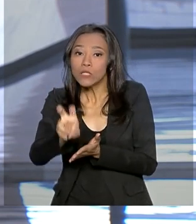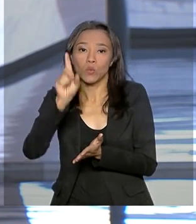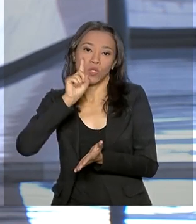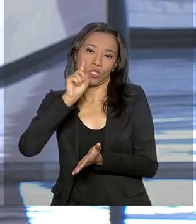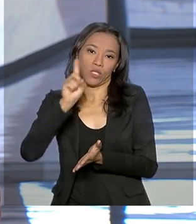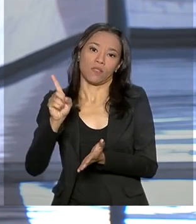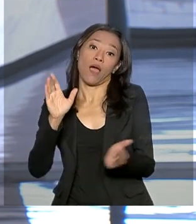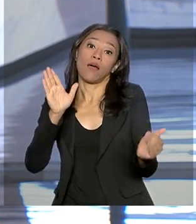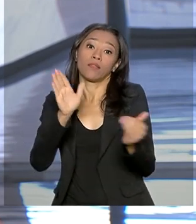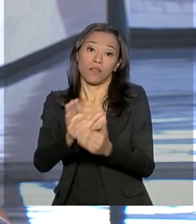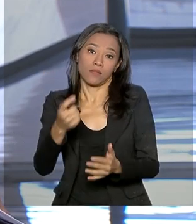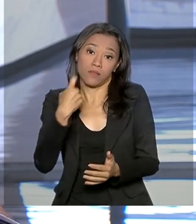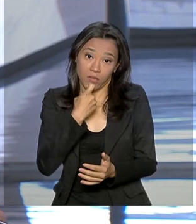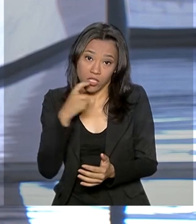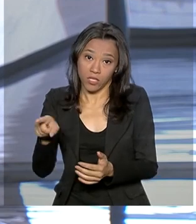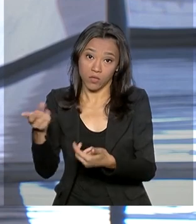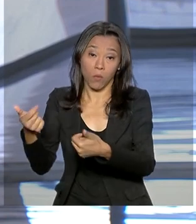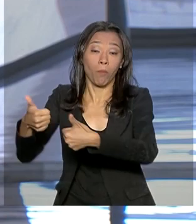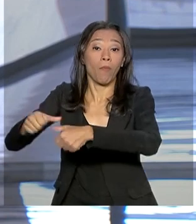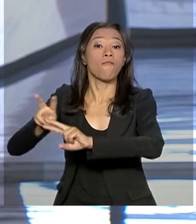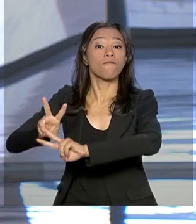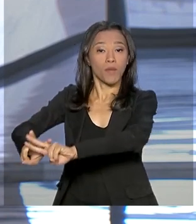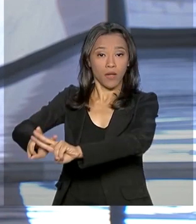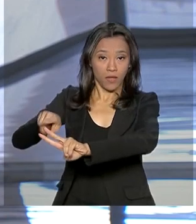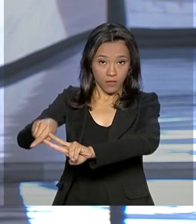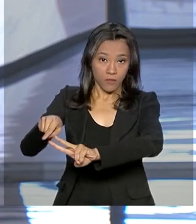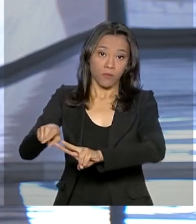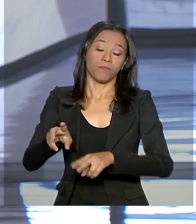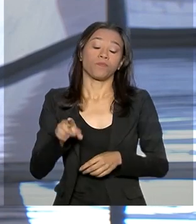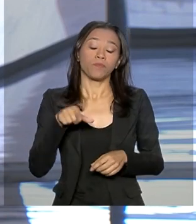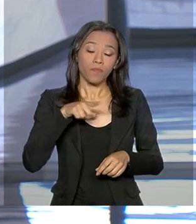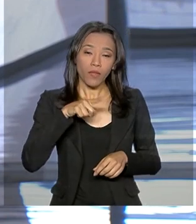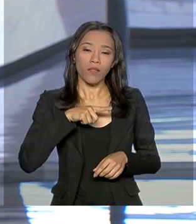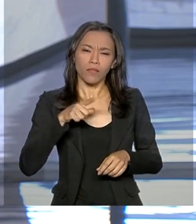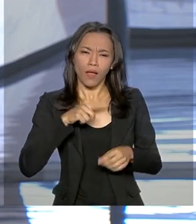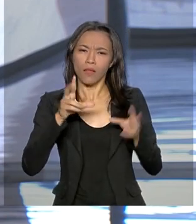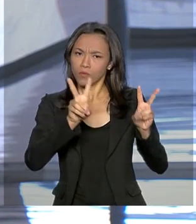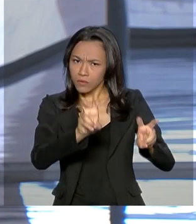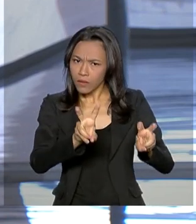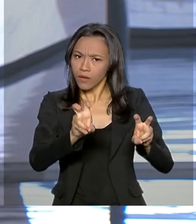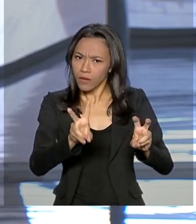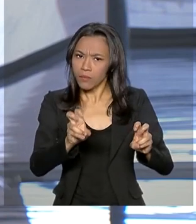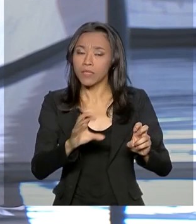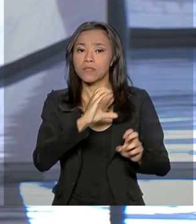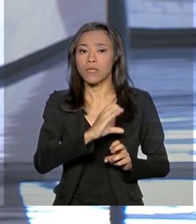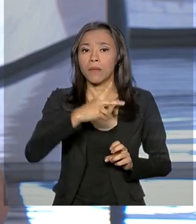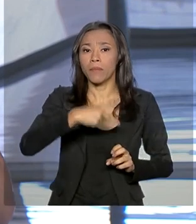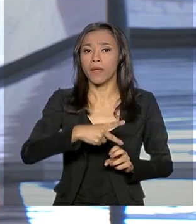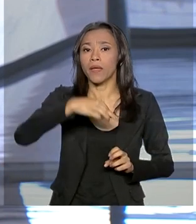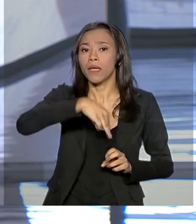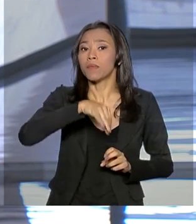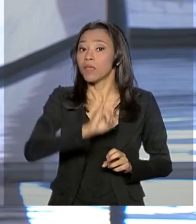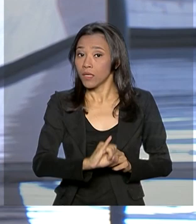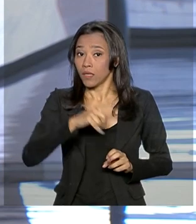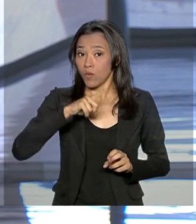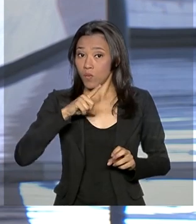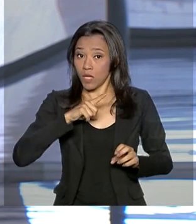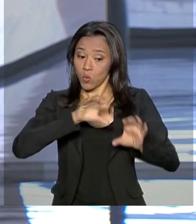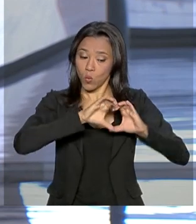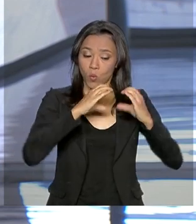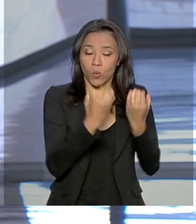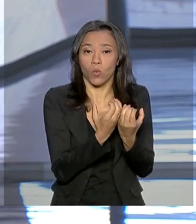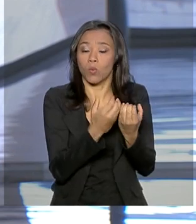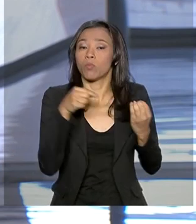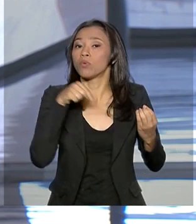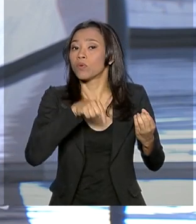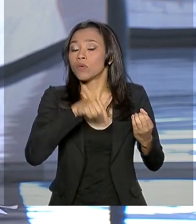sexta-feira. Esse assunto já está no foco do Congresso também, deve entrar na pauta da CPMI, da Fake News, é uma comissão que vai analisar